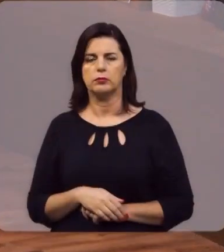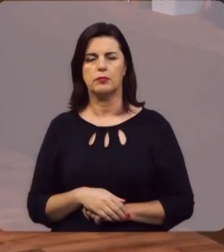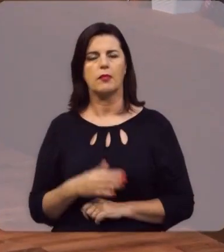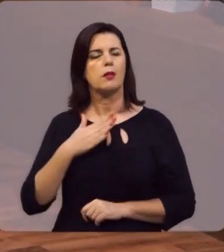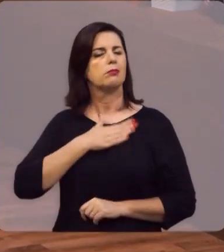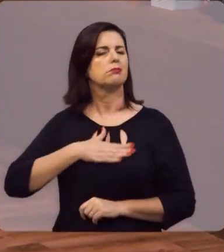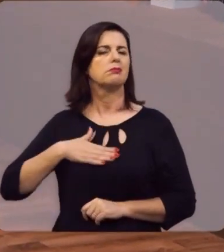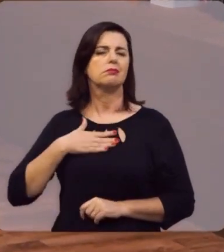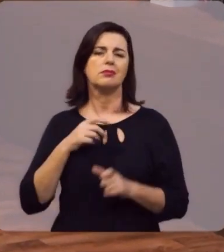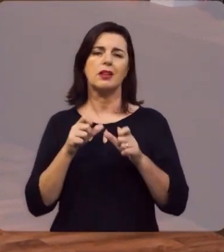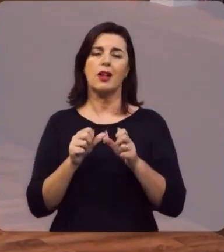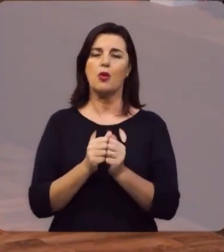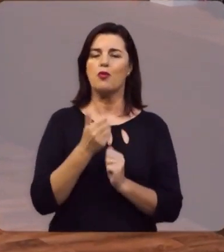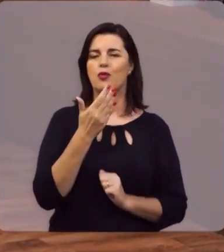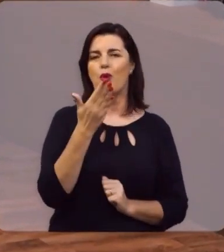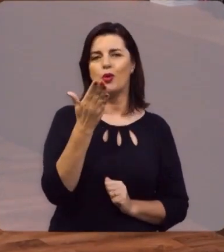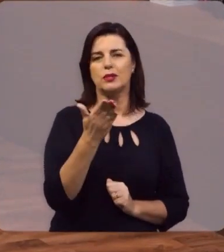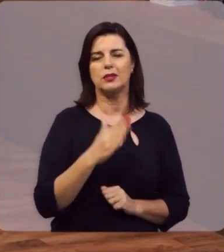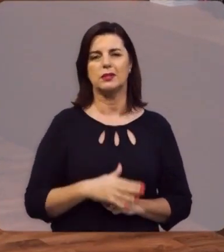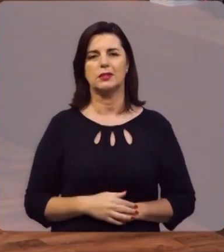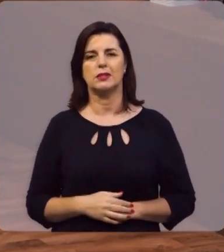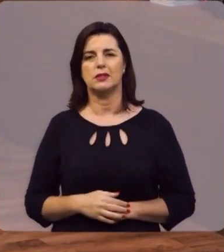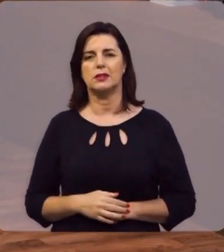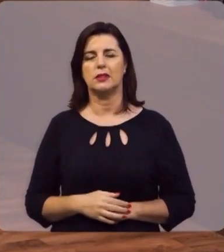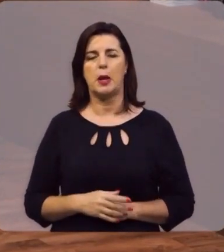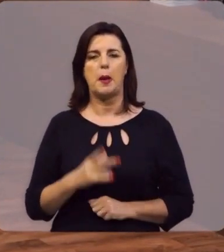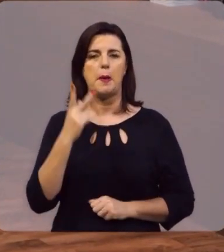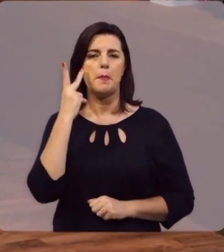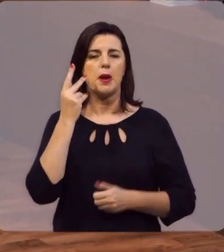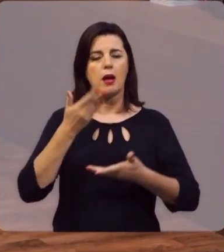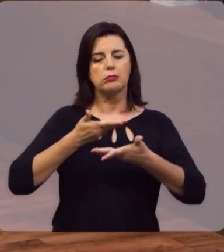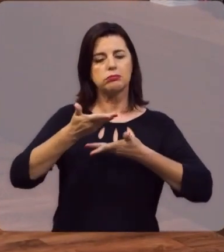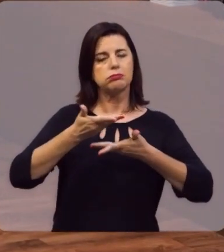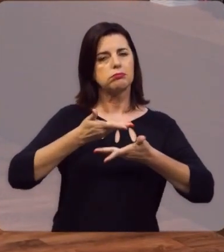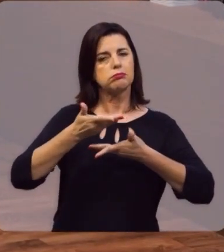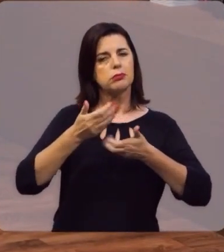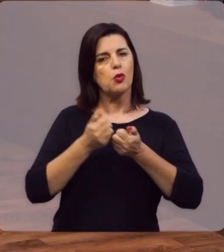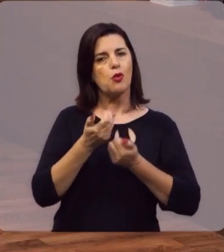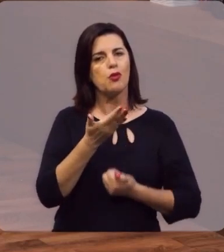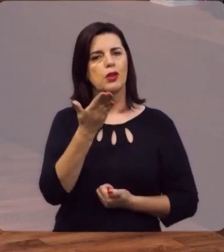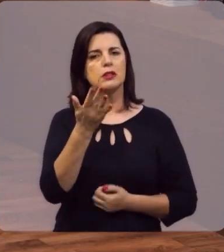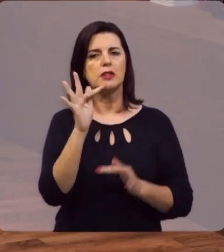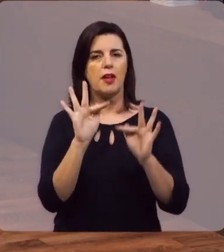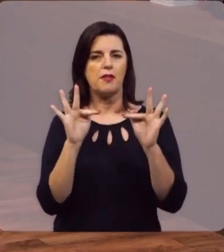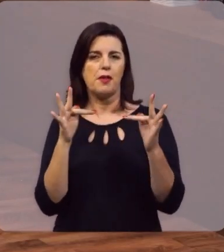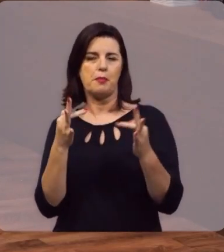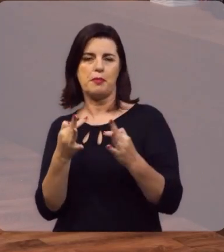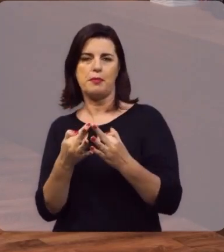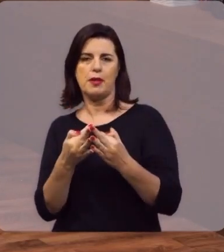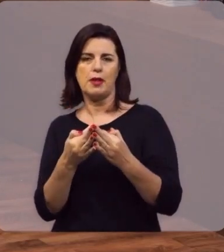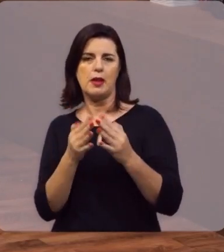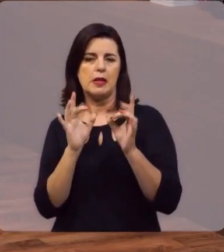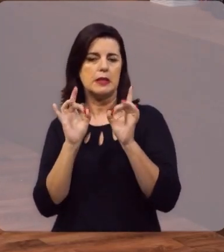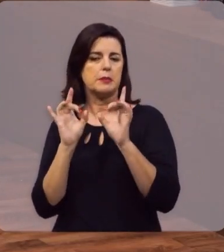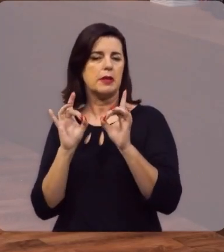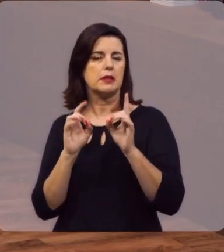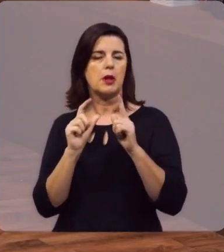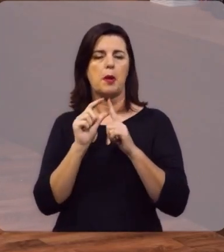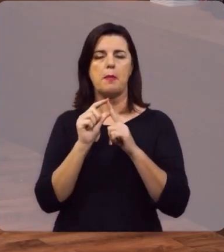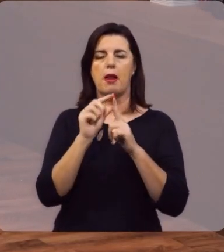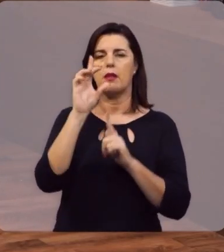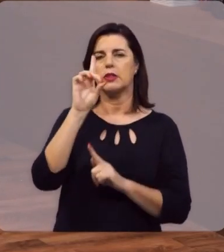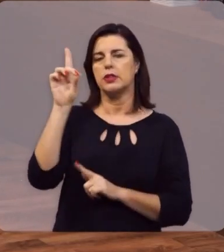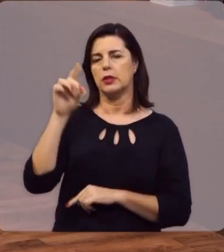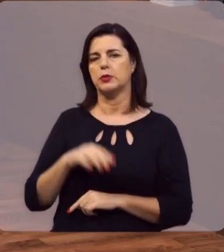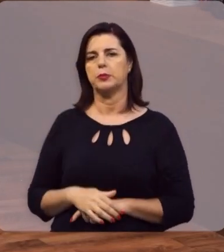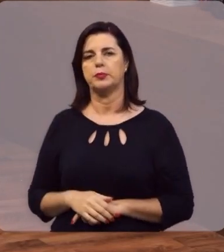É um privilégio estar com você para compartilhar com você e com a sua família a preciosa Palavra